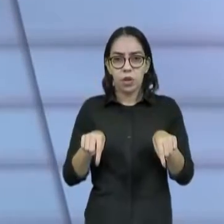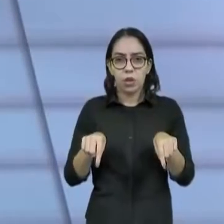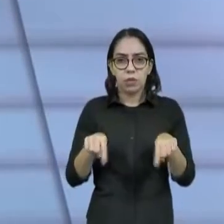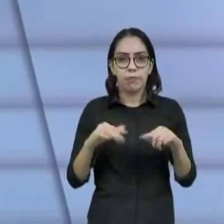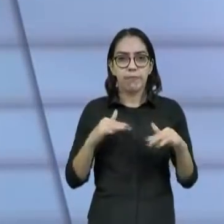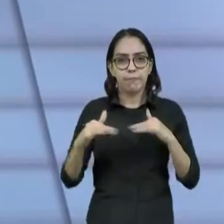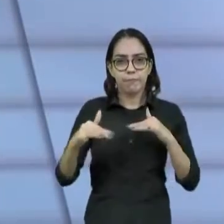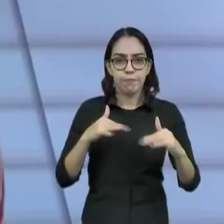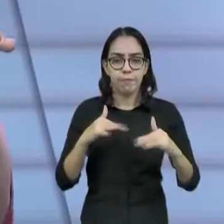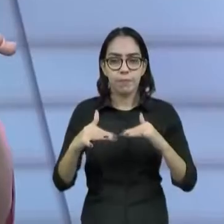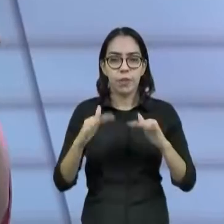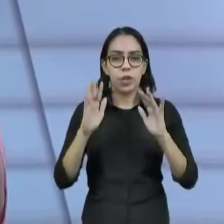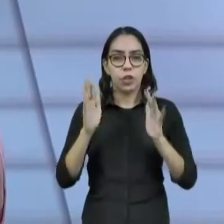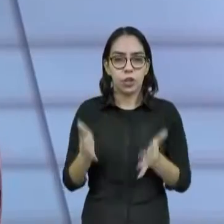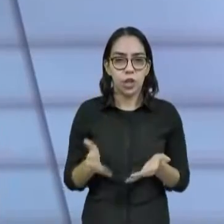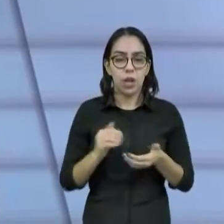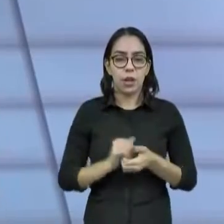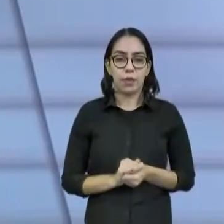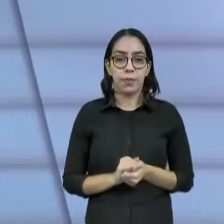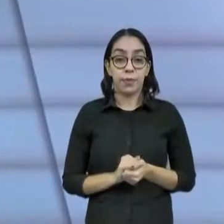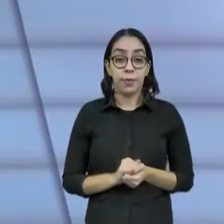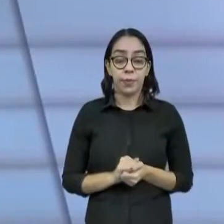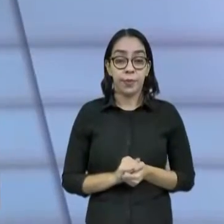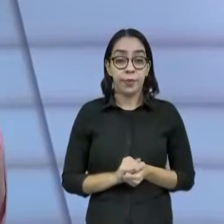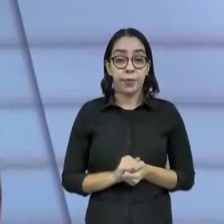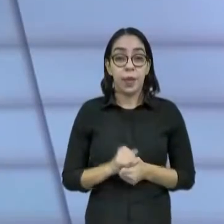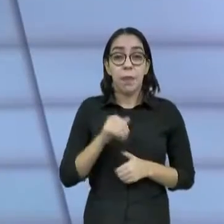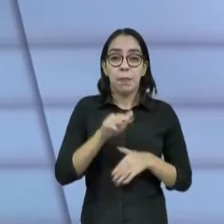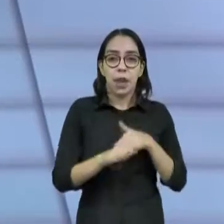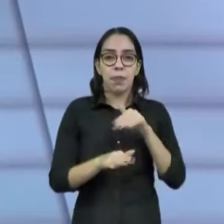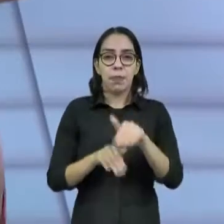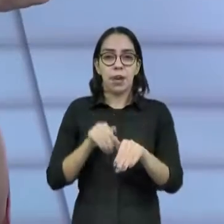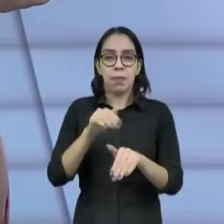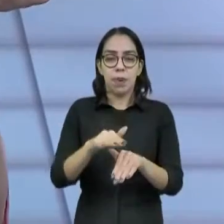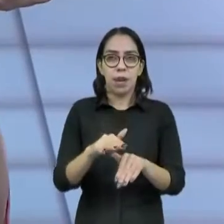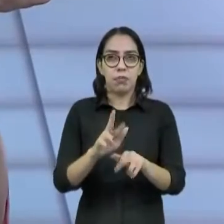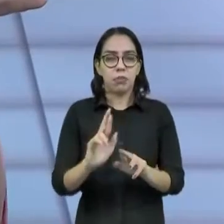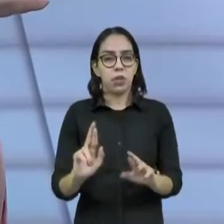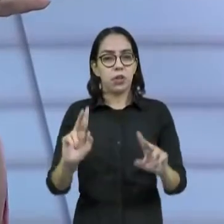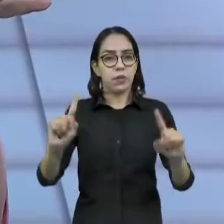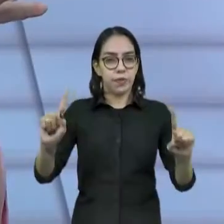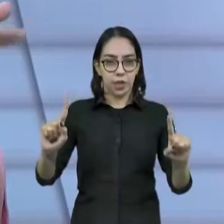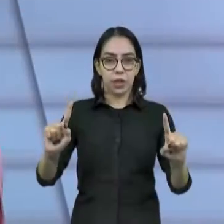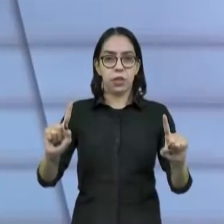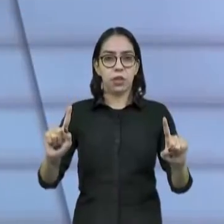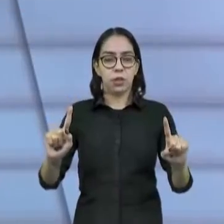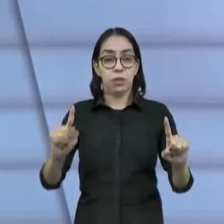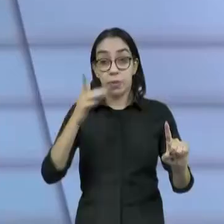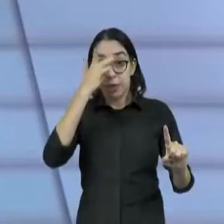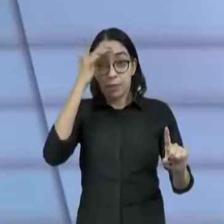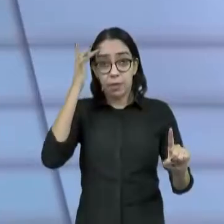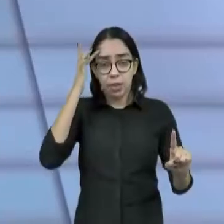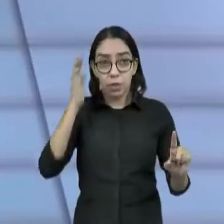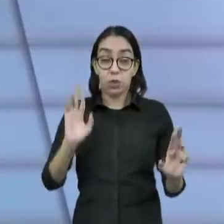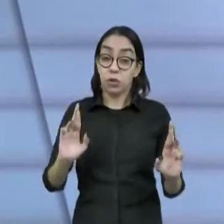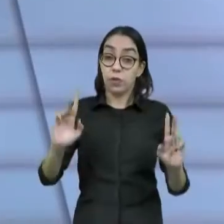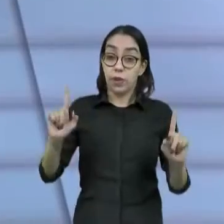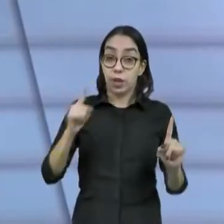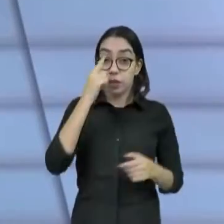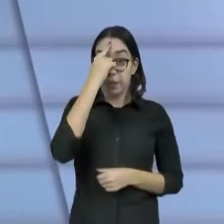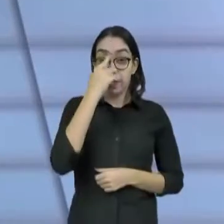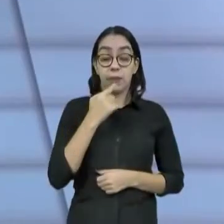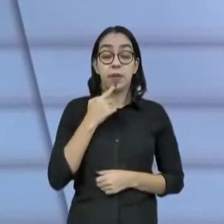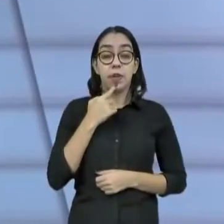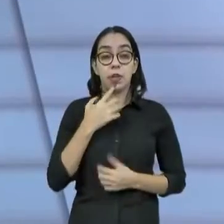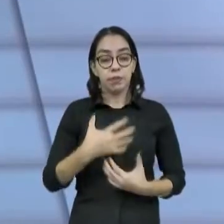com esses diferentes atores, essas diferentes organizações e pessoas, elas vão estar